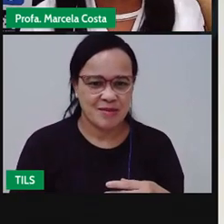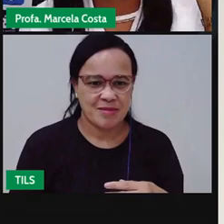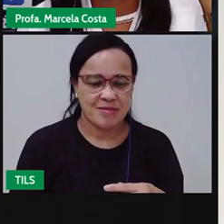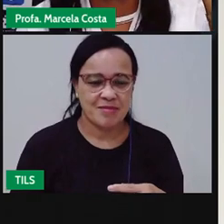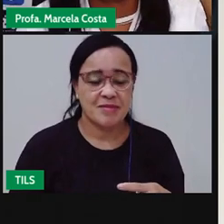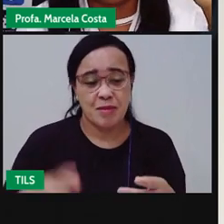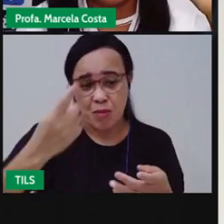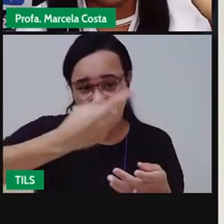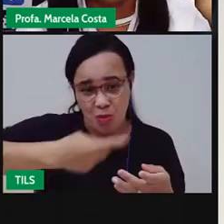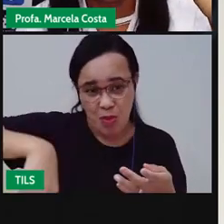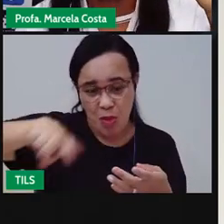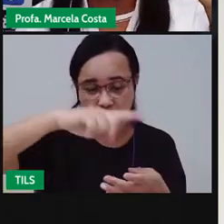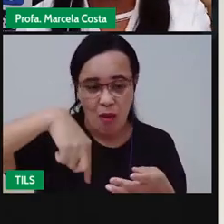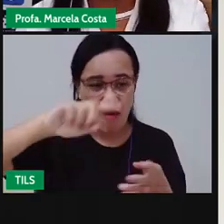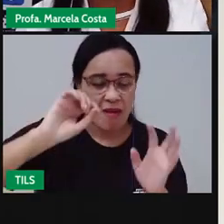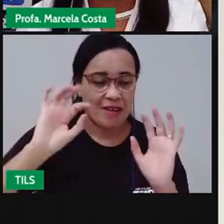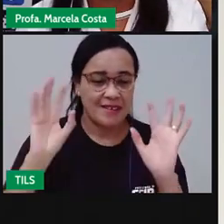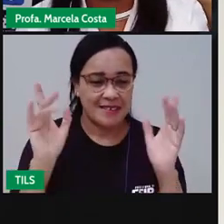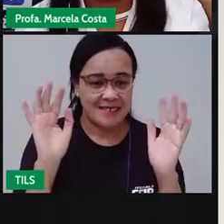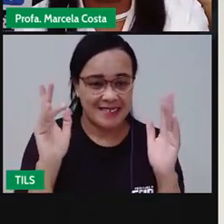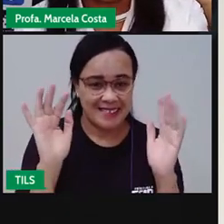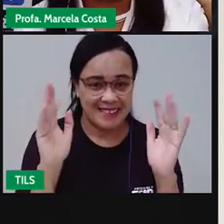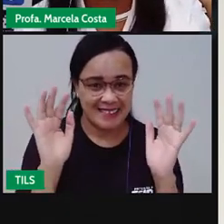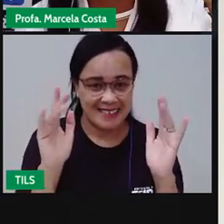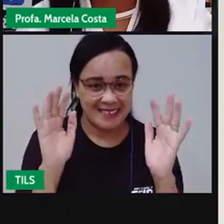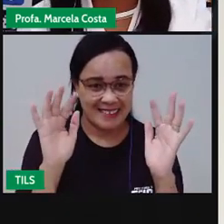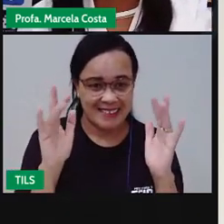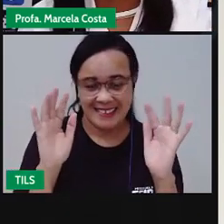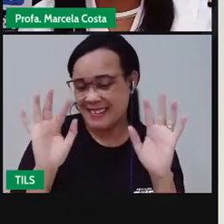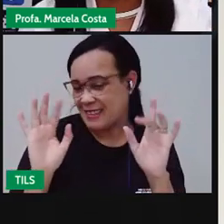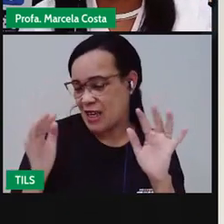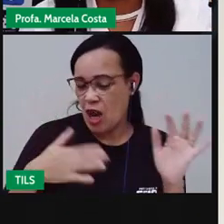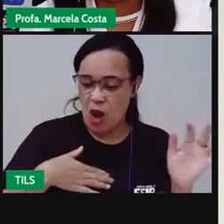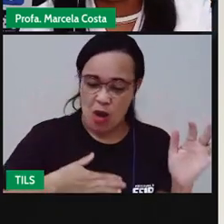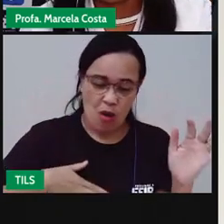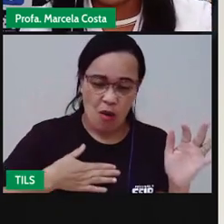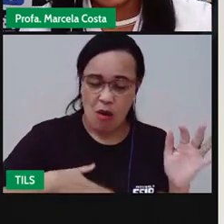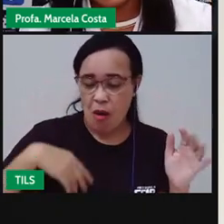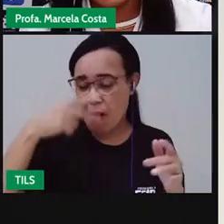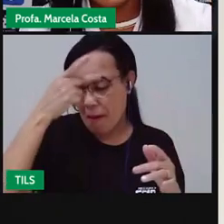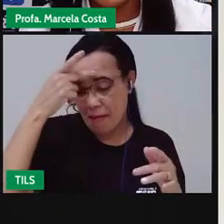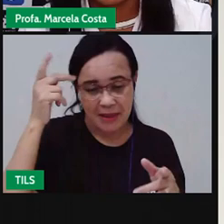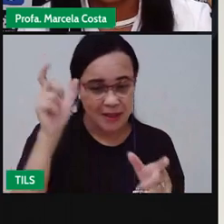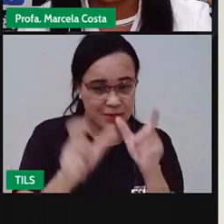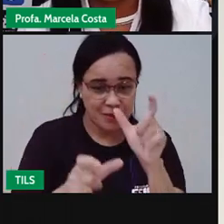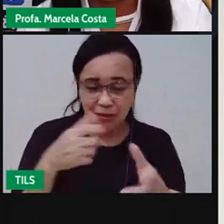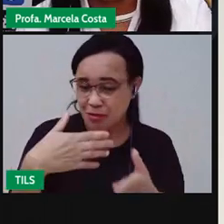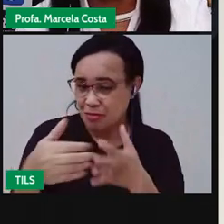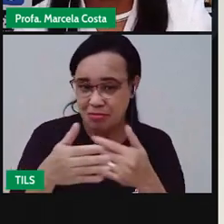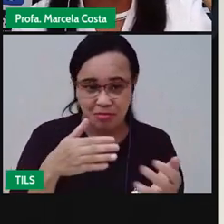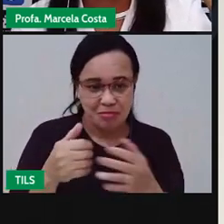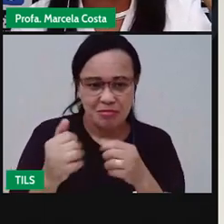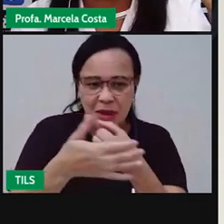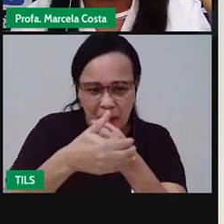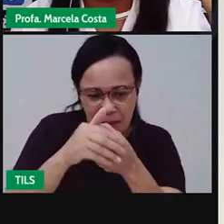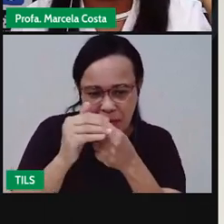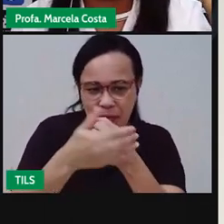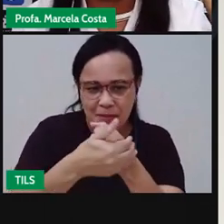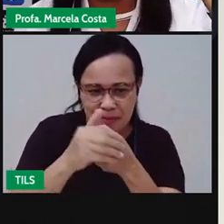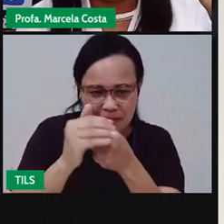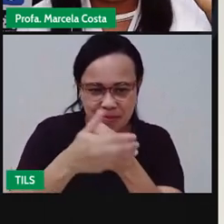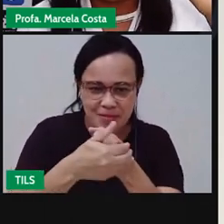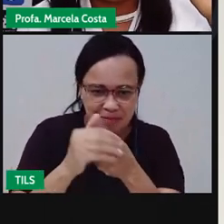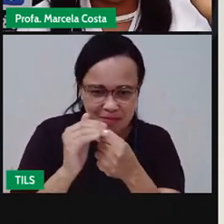Nós, os dedos, quando gostamos de alguém, somos só festas e carinho. Quando nos